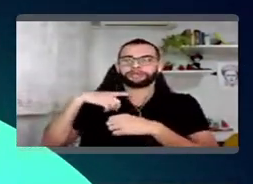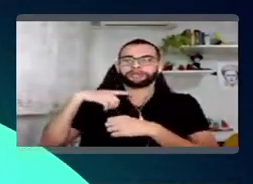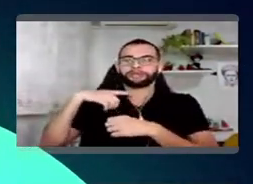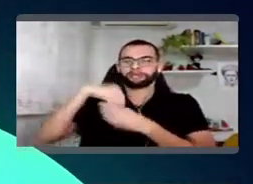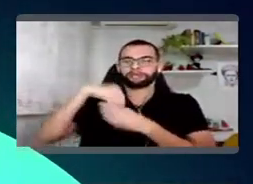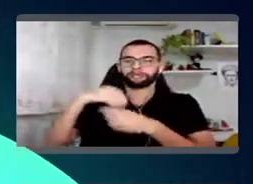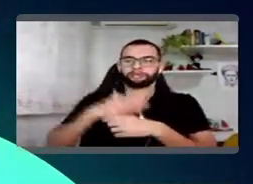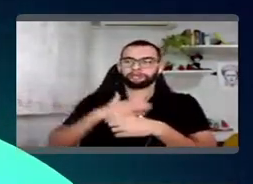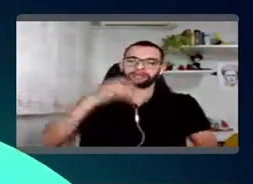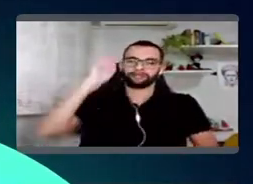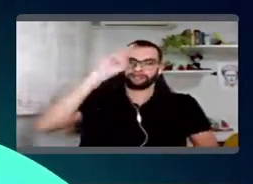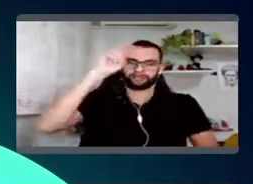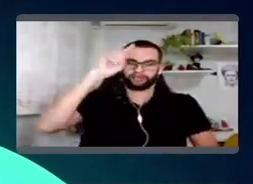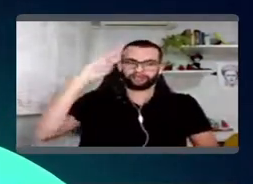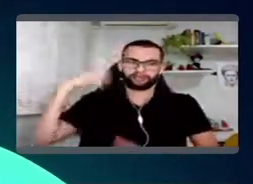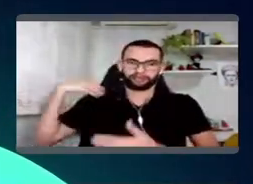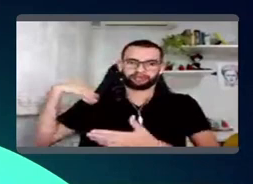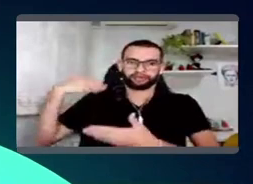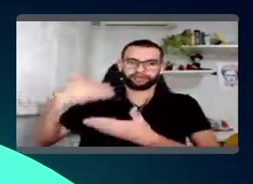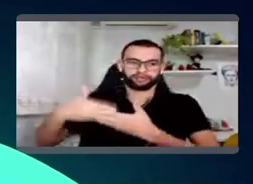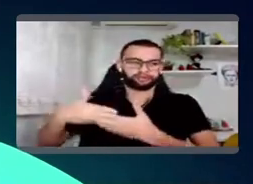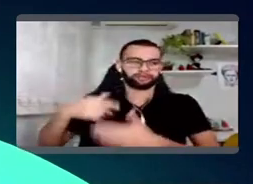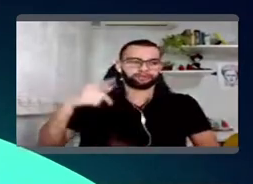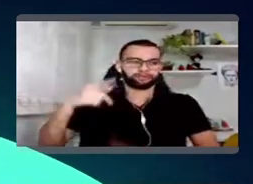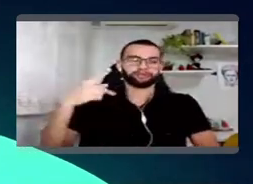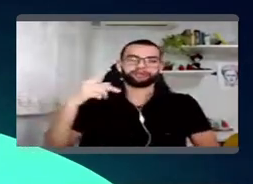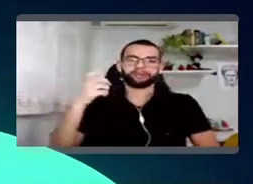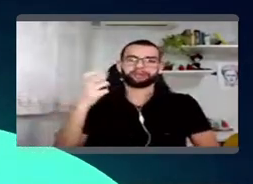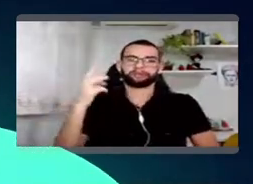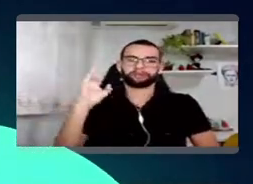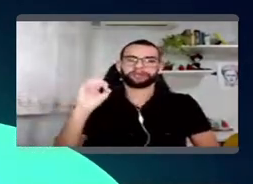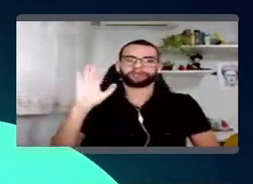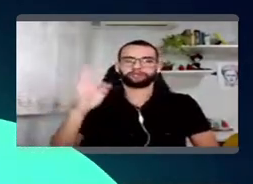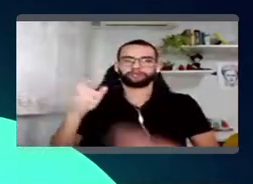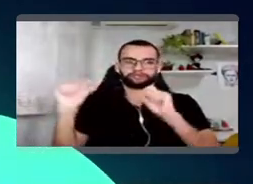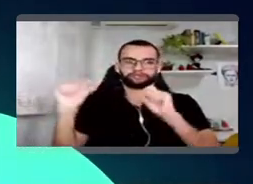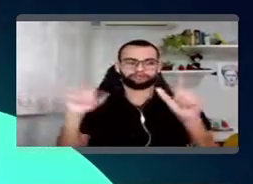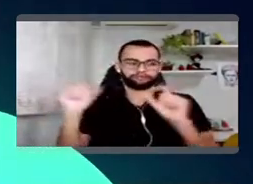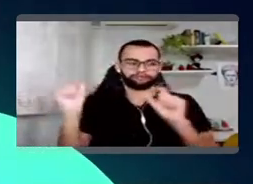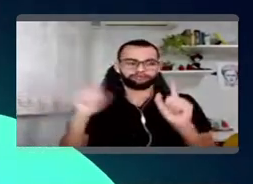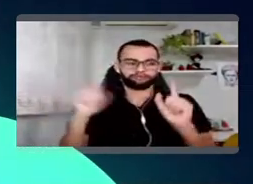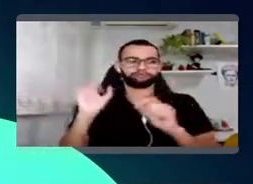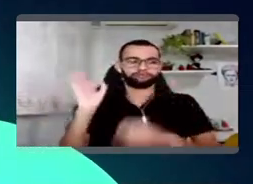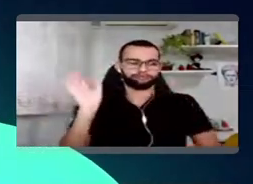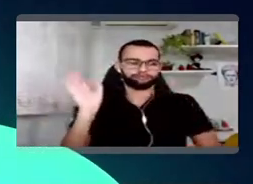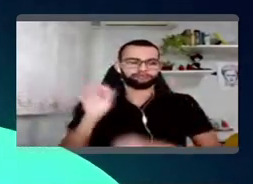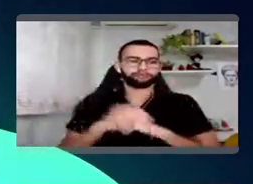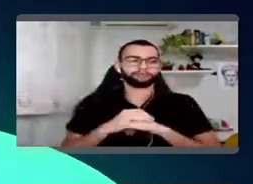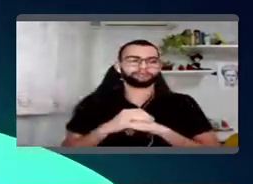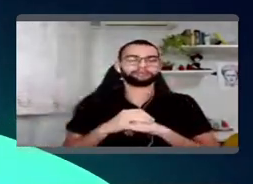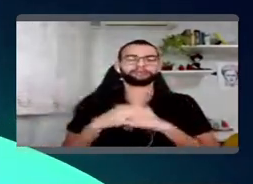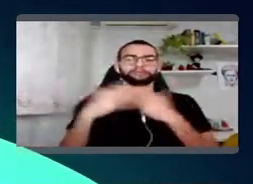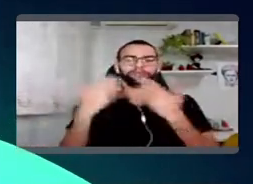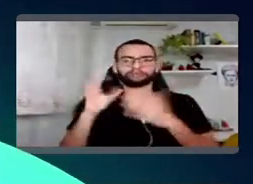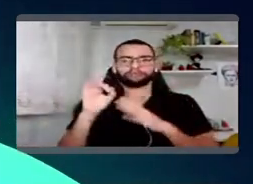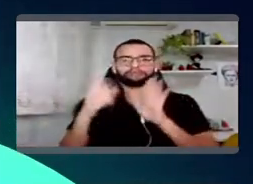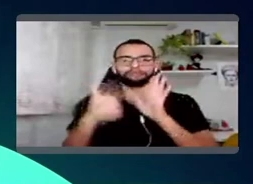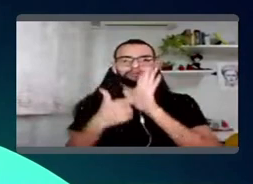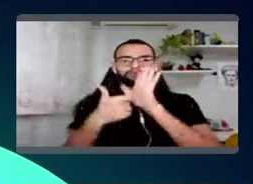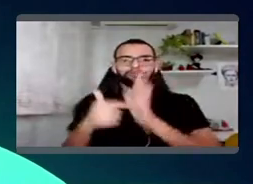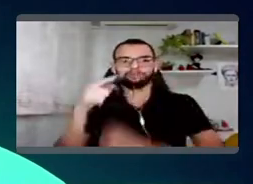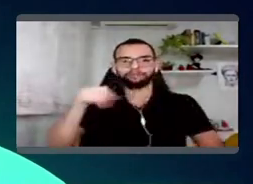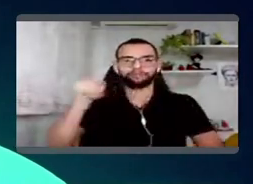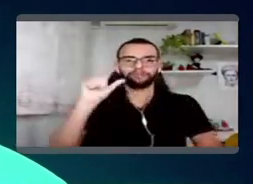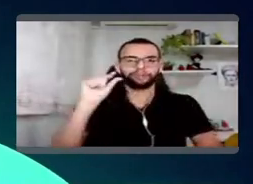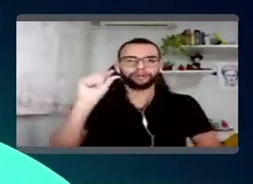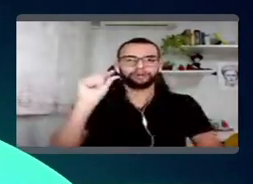tá? Pedro já está compartilhando a tela, né? Então, boa. Vamos lá. Só trazendo um pouquinho para vocês aqui, pessoal,